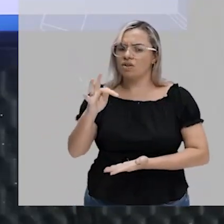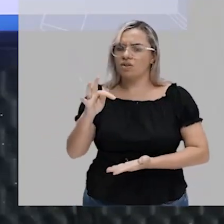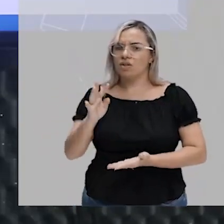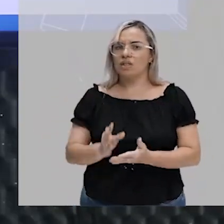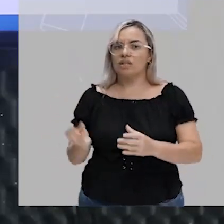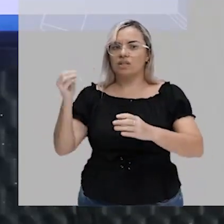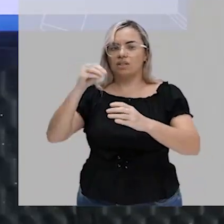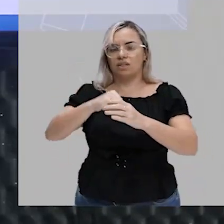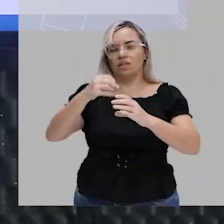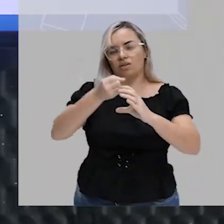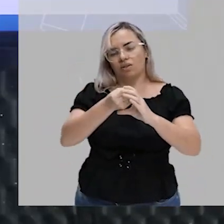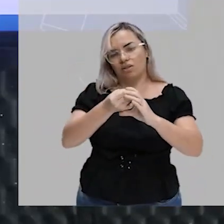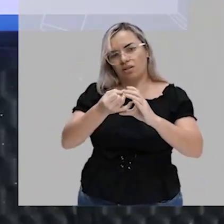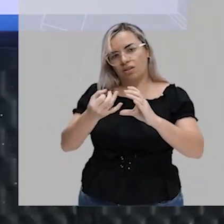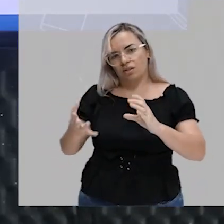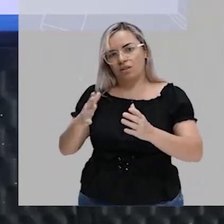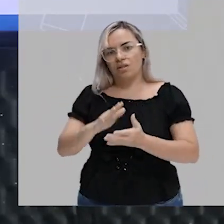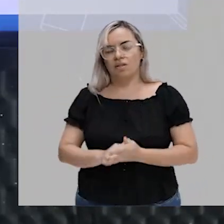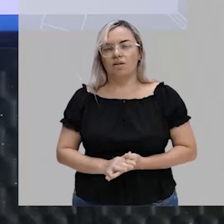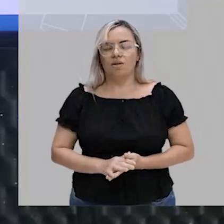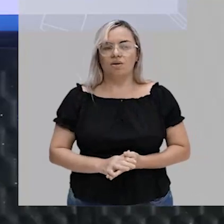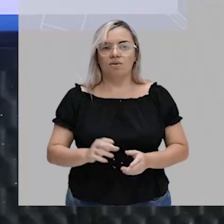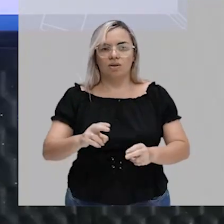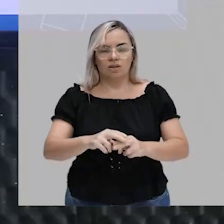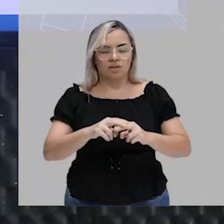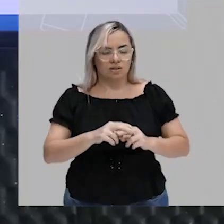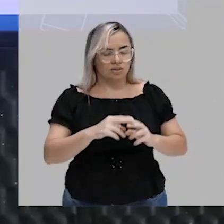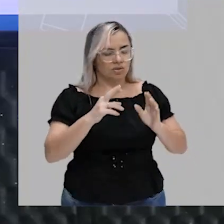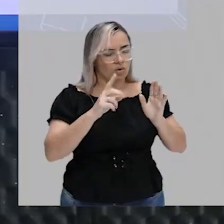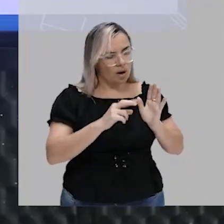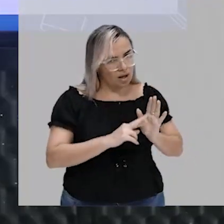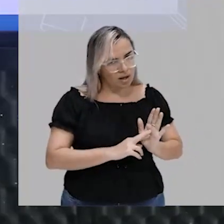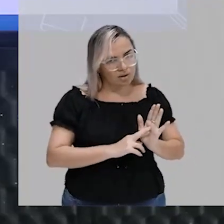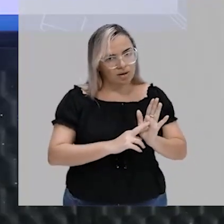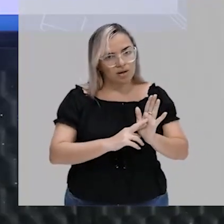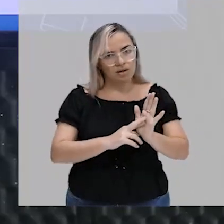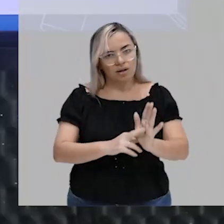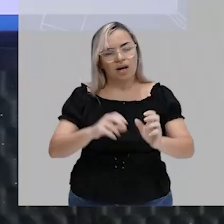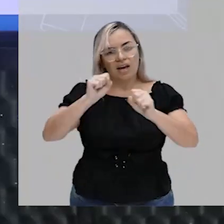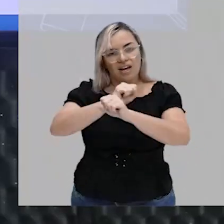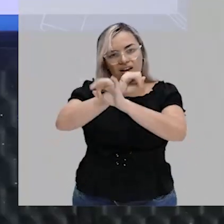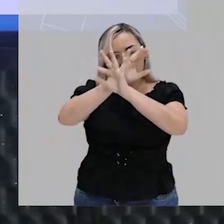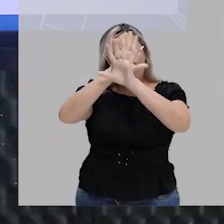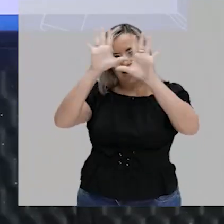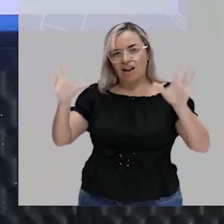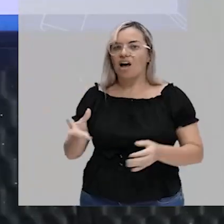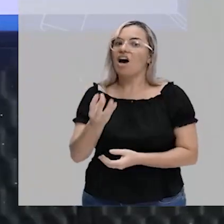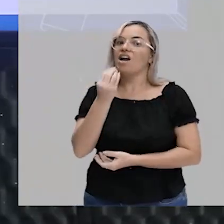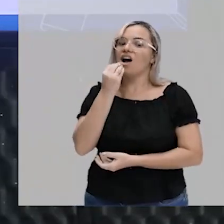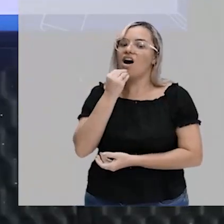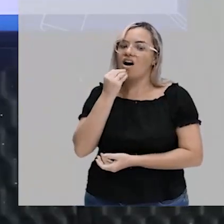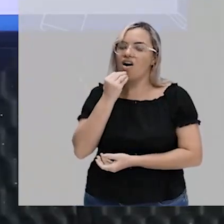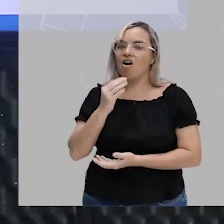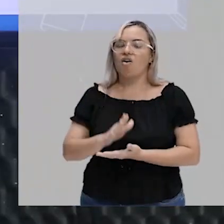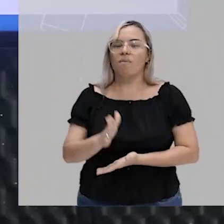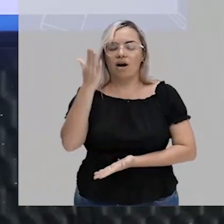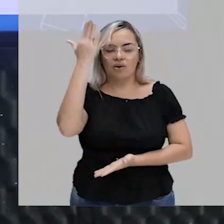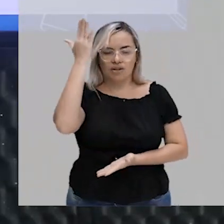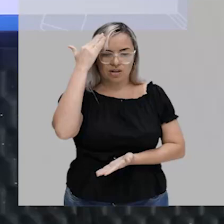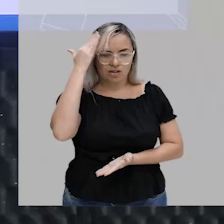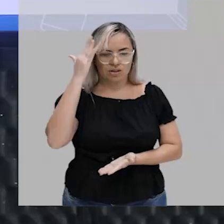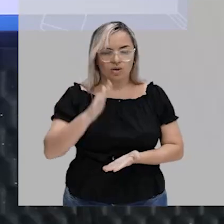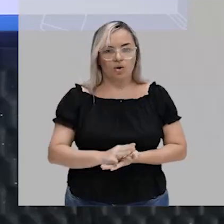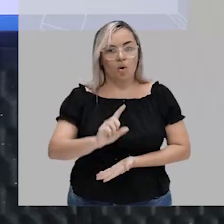a tua representação, ela é mais sucinta, ela é mais enxuta, tá? Ela é mais clara, tá bom? Vamos ver outro exemplo?